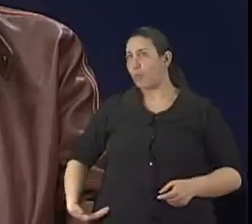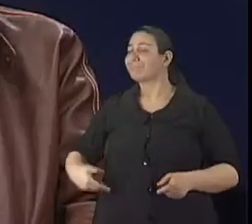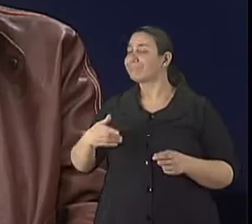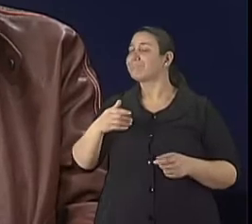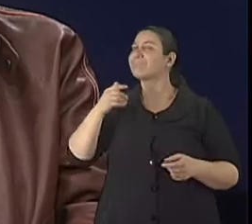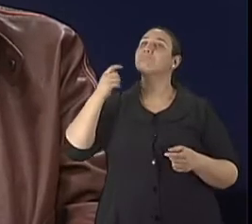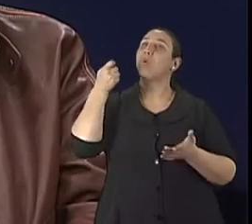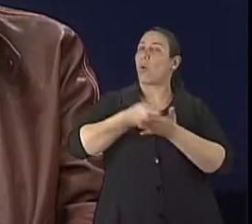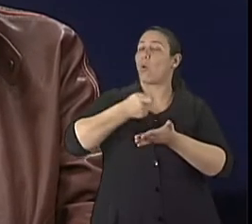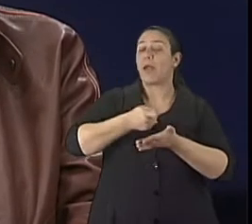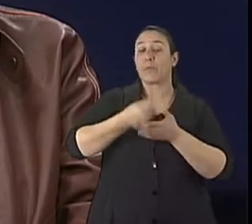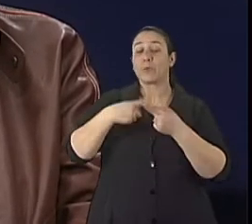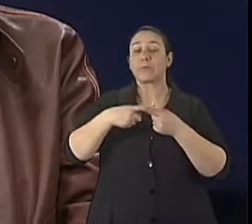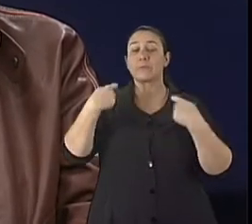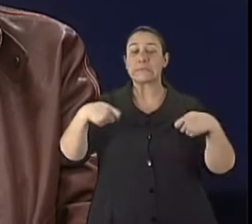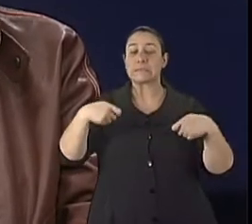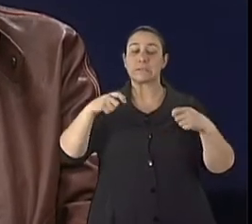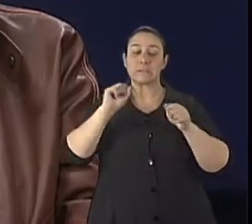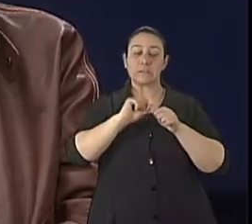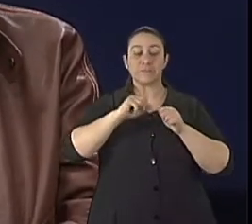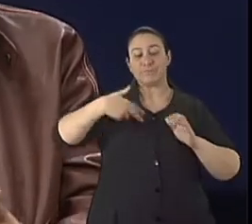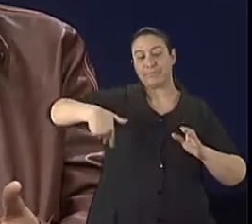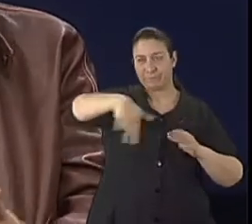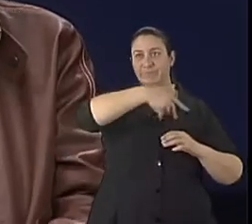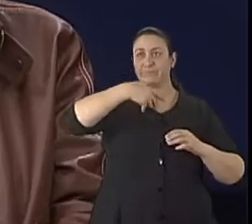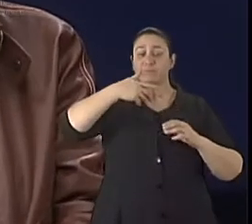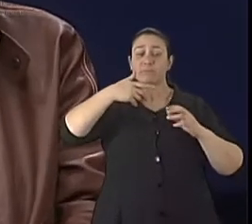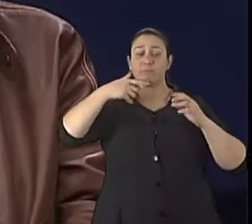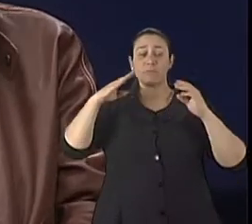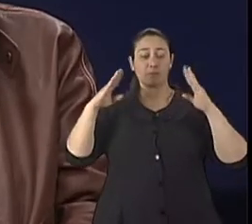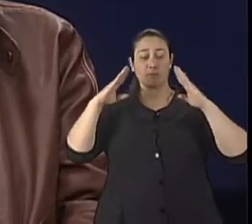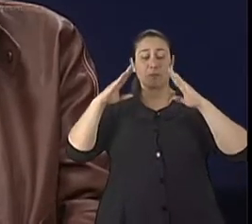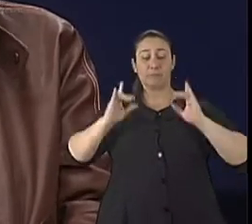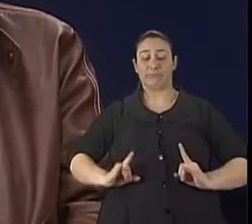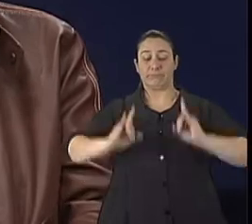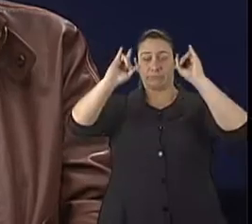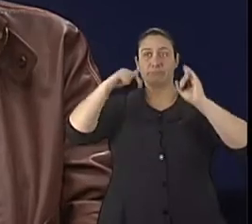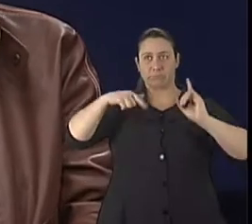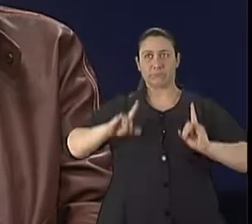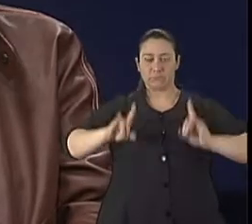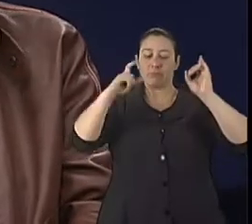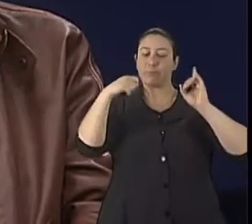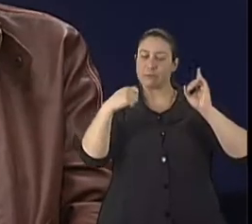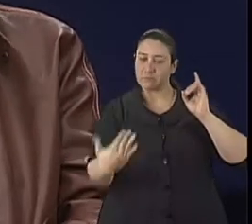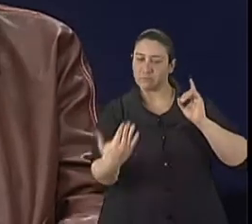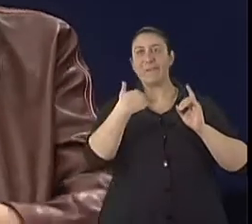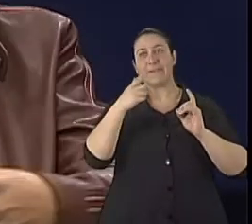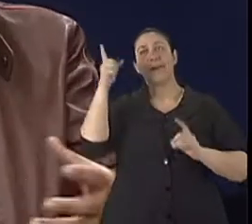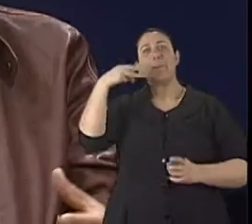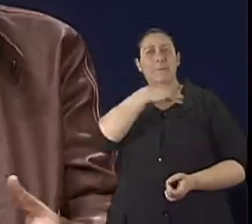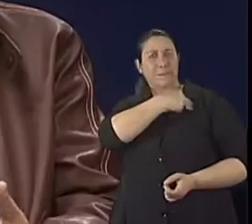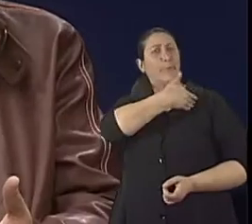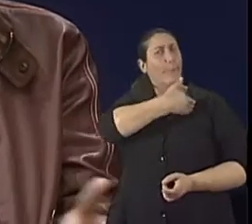secretaria recebe demandas variadas, né? Exatamente. Então, entre elas, existem essas demandas que vêm aí do Ministério Público, que vêm entre